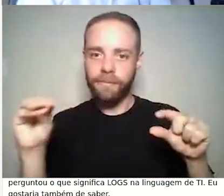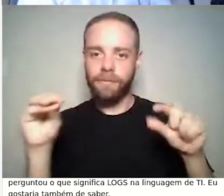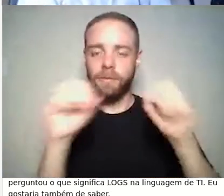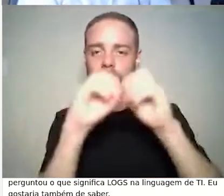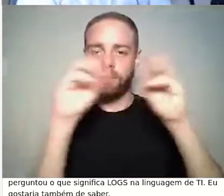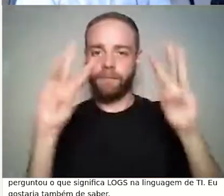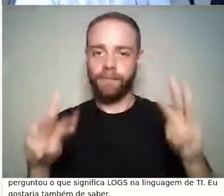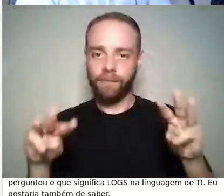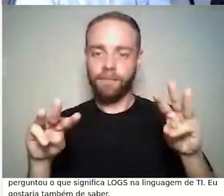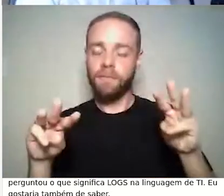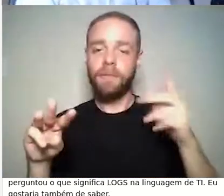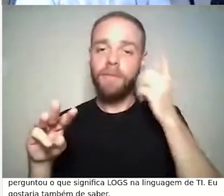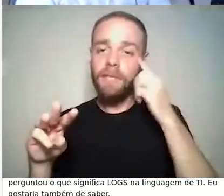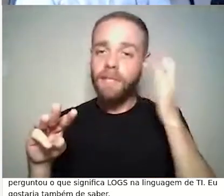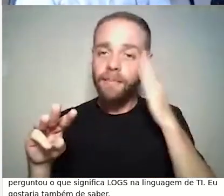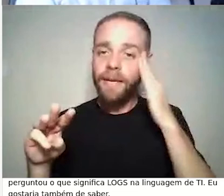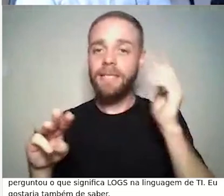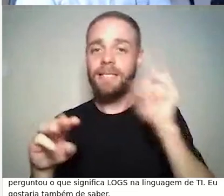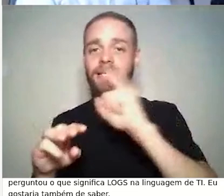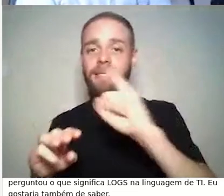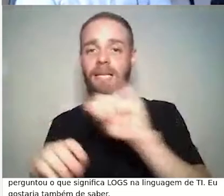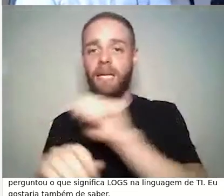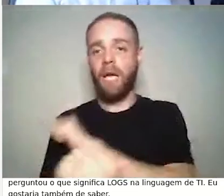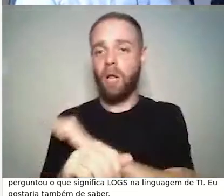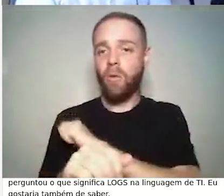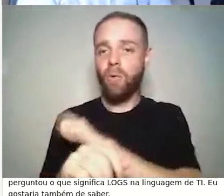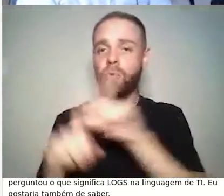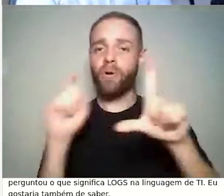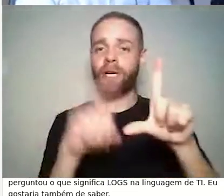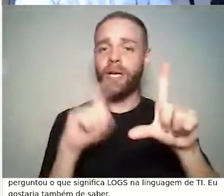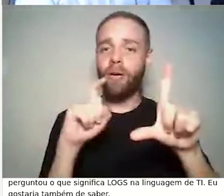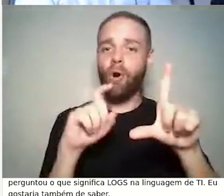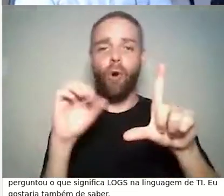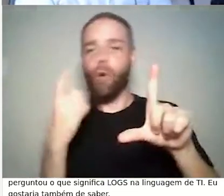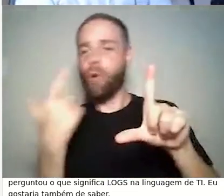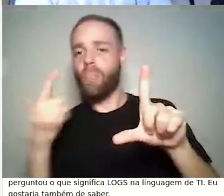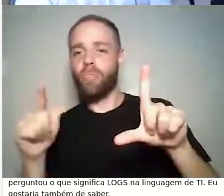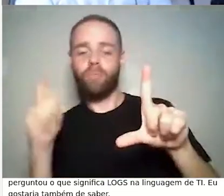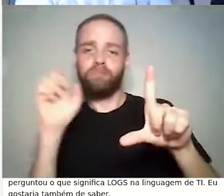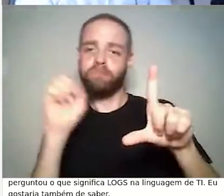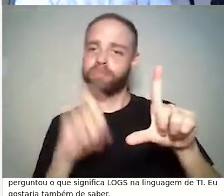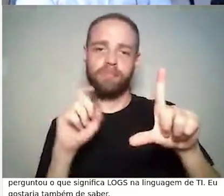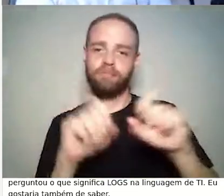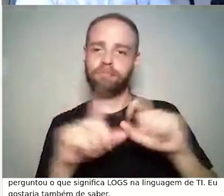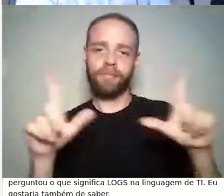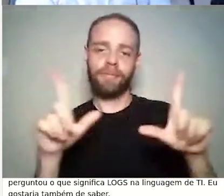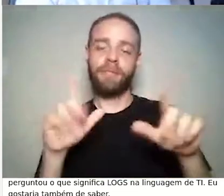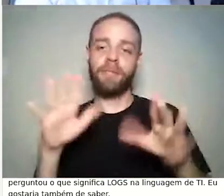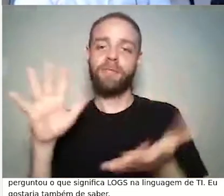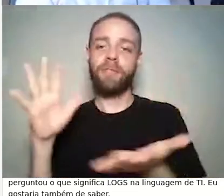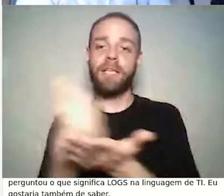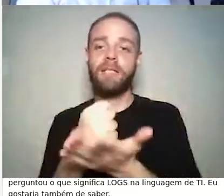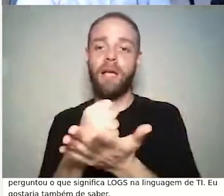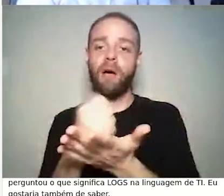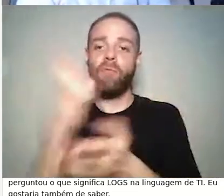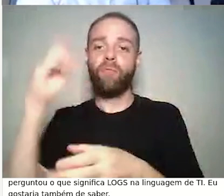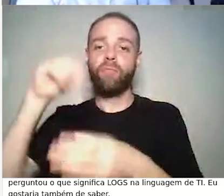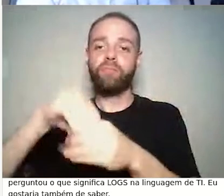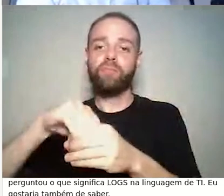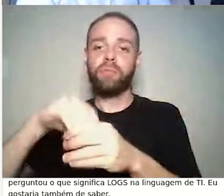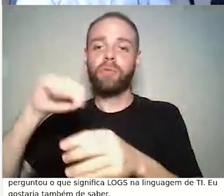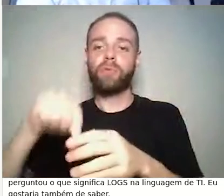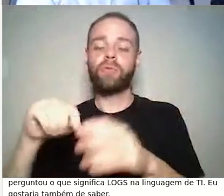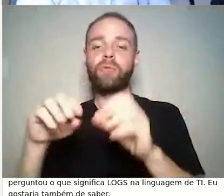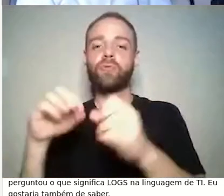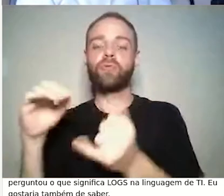clicou ou não clicou naquele link, professora Lucy. Então, o dado fica salvo no Moodle e você consegue ver quais alunos clicaram no link.